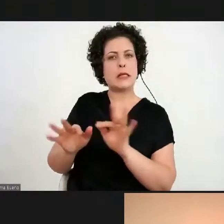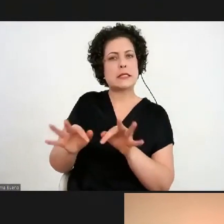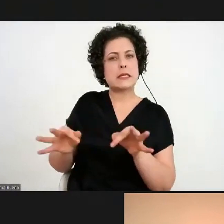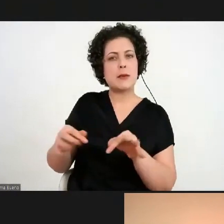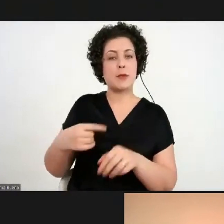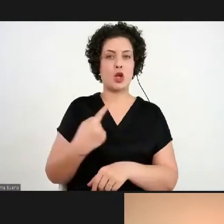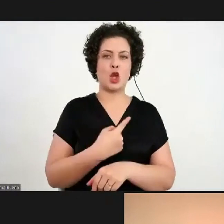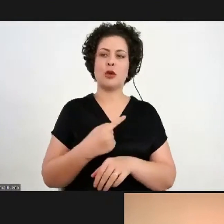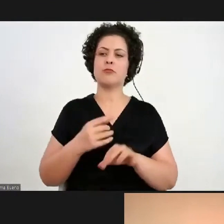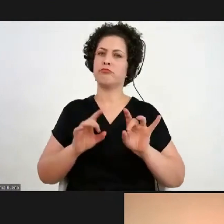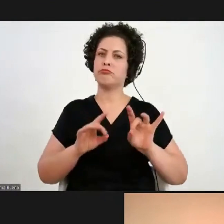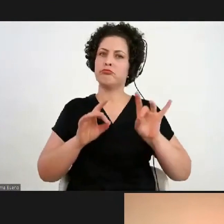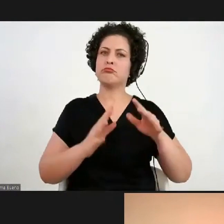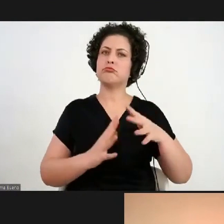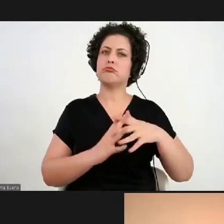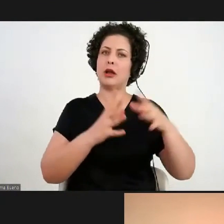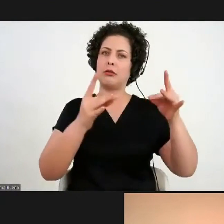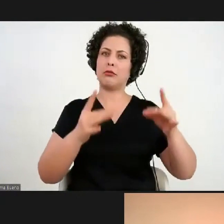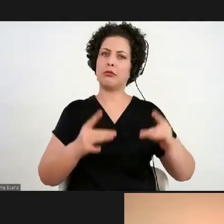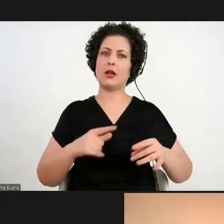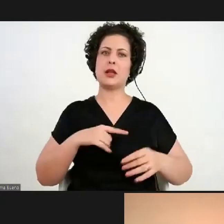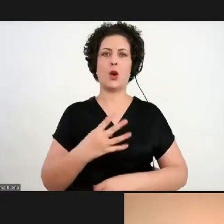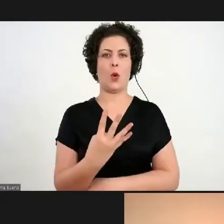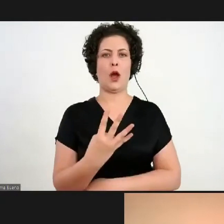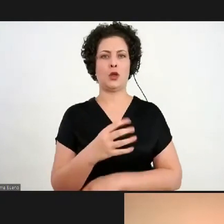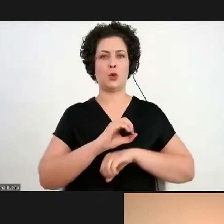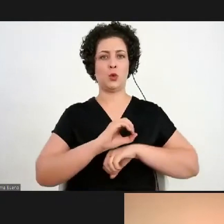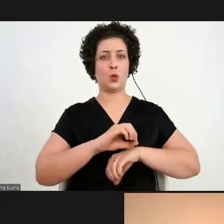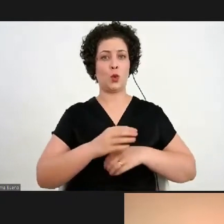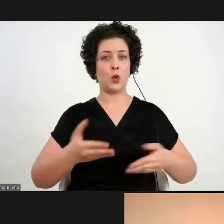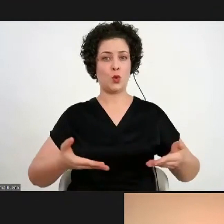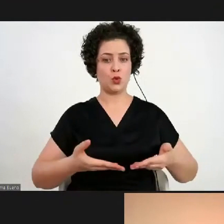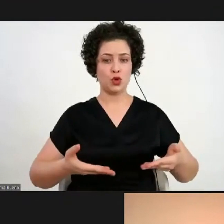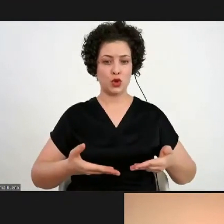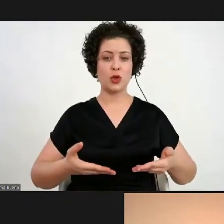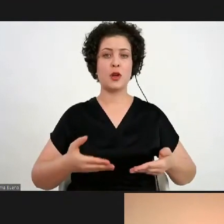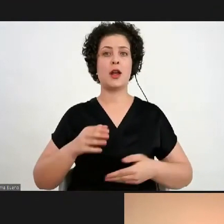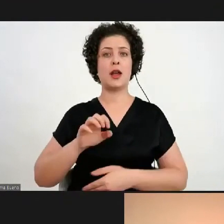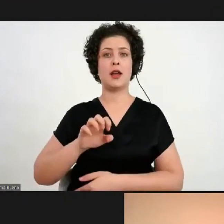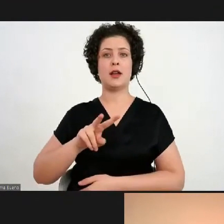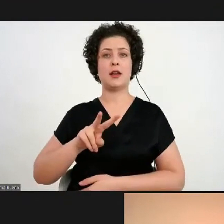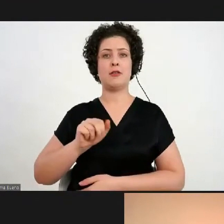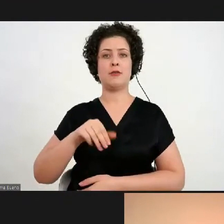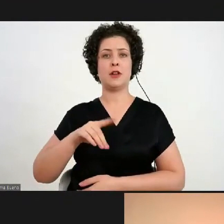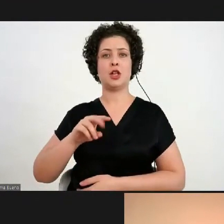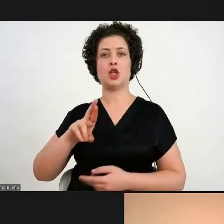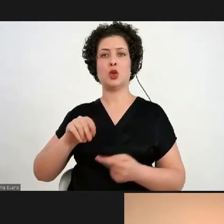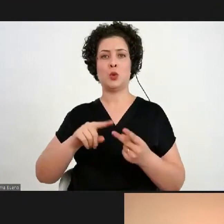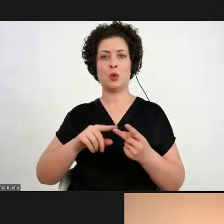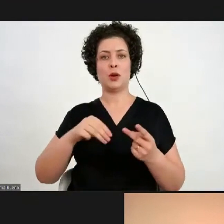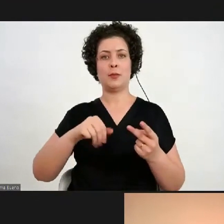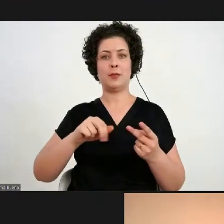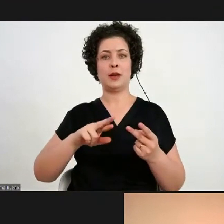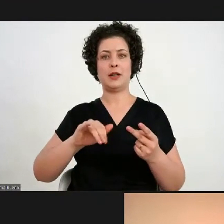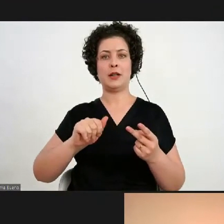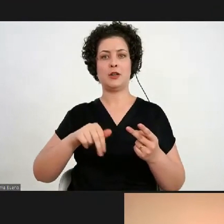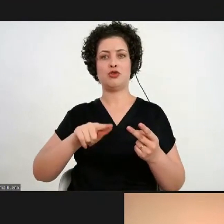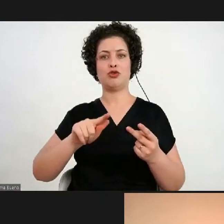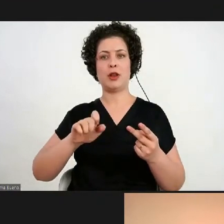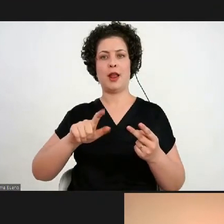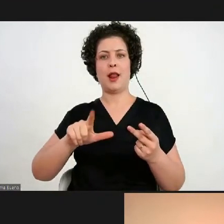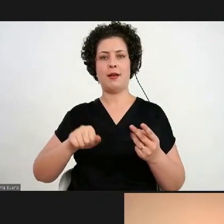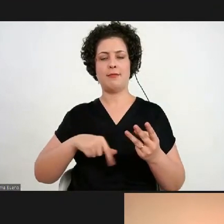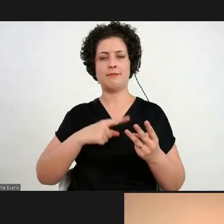E a gente tem o prazer de ter uma equipe de quatro educadores hoje em dia, que são o Evandro Nicolau, a Mariângela, a